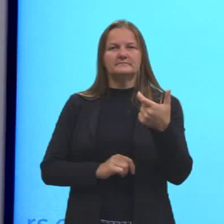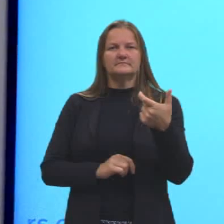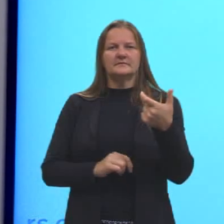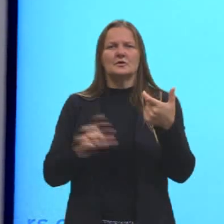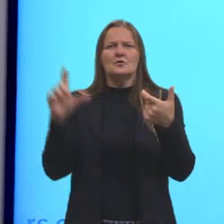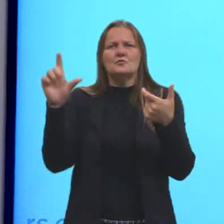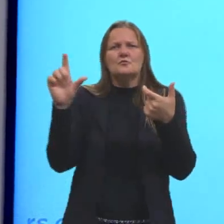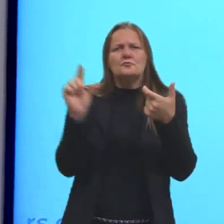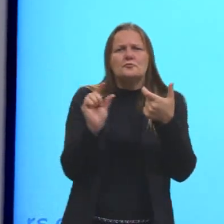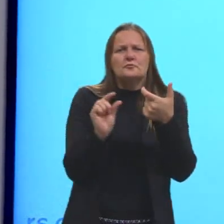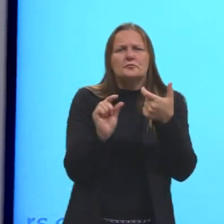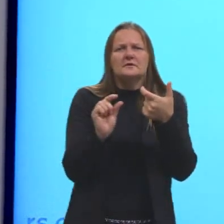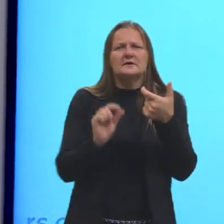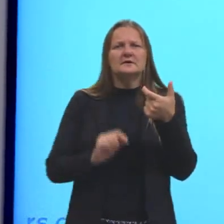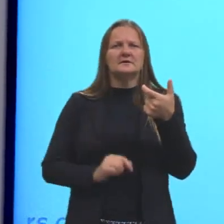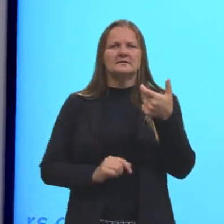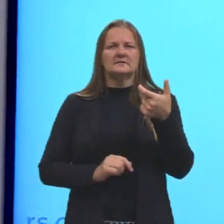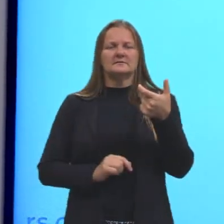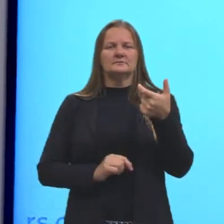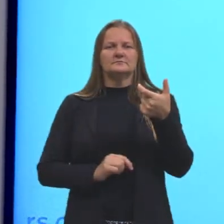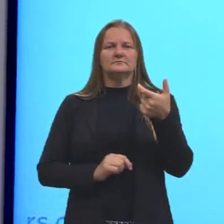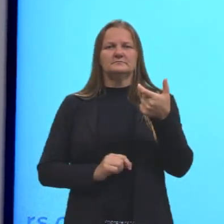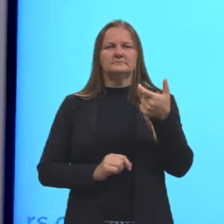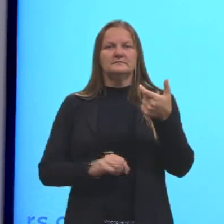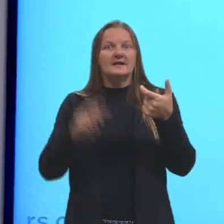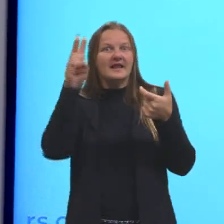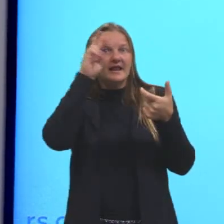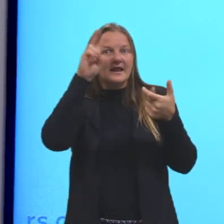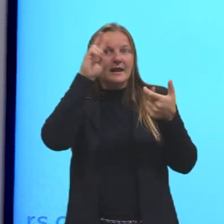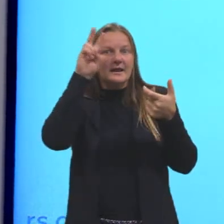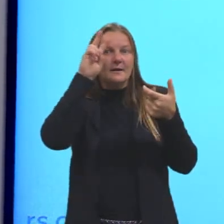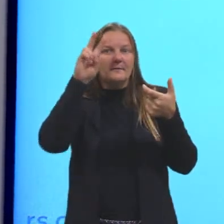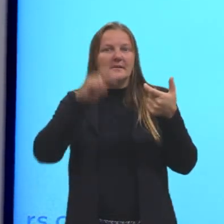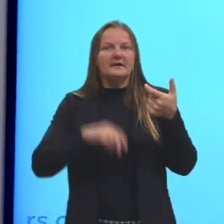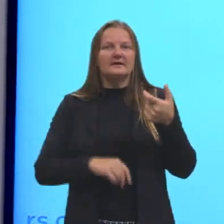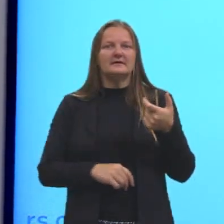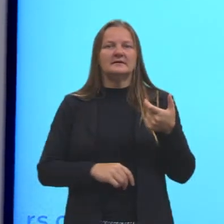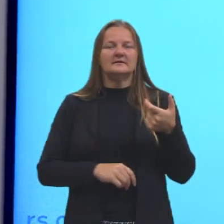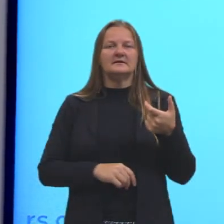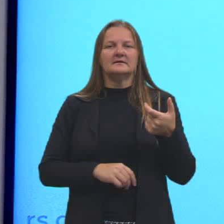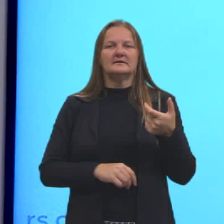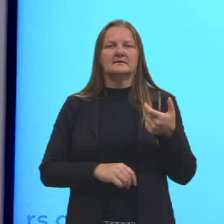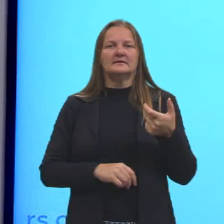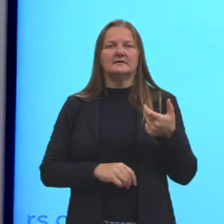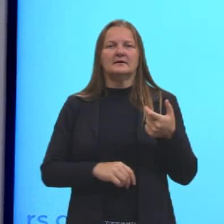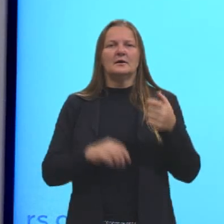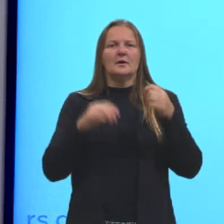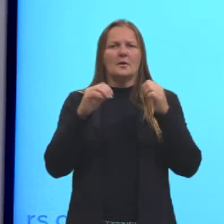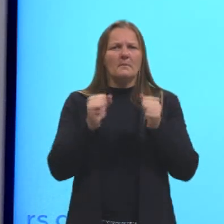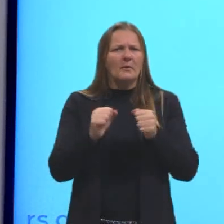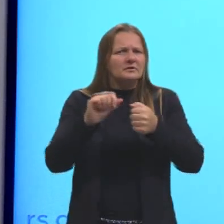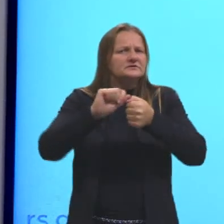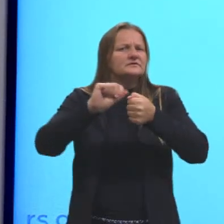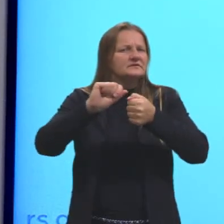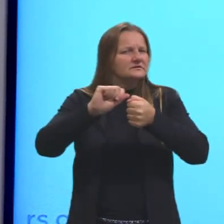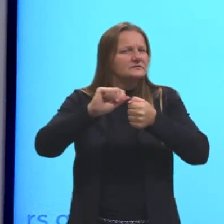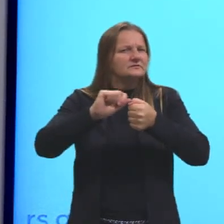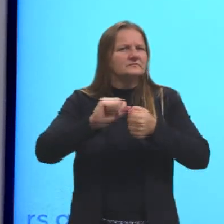reduces, reduzir, reminds, lembrar, could be making, pode estar fazendo,